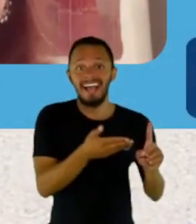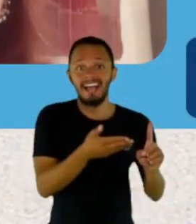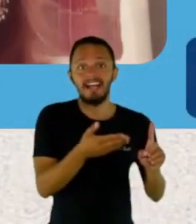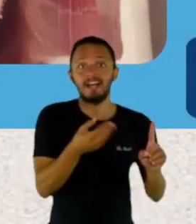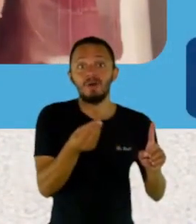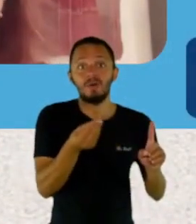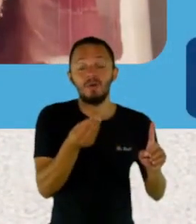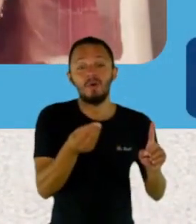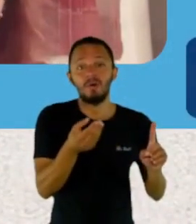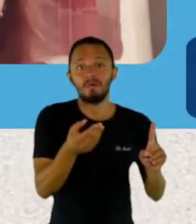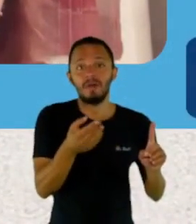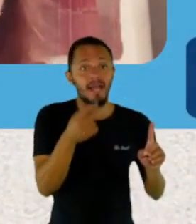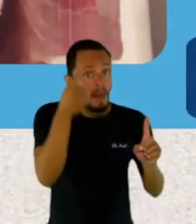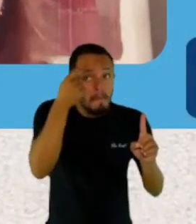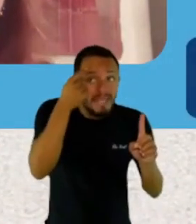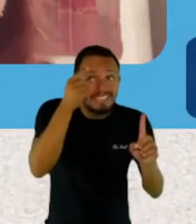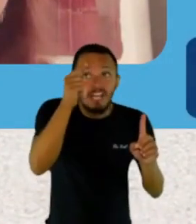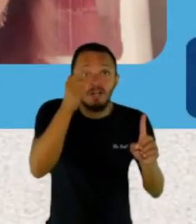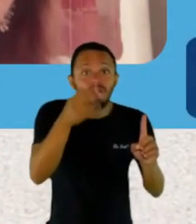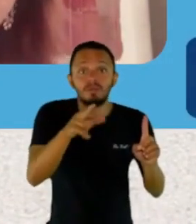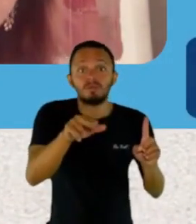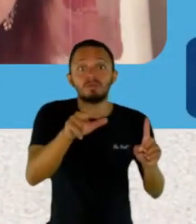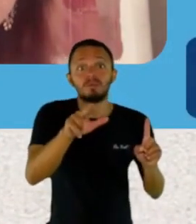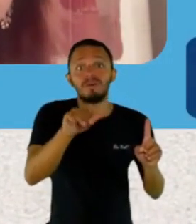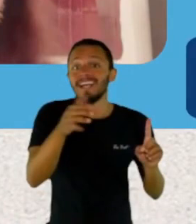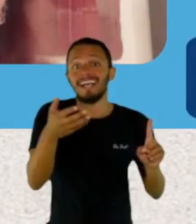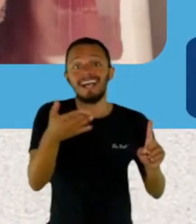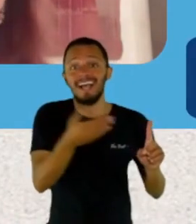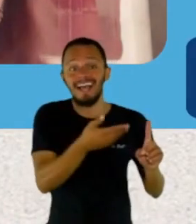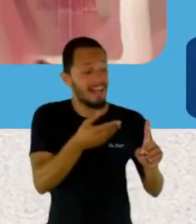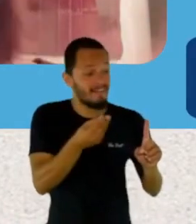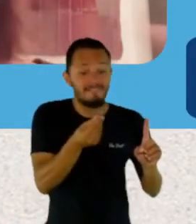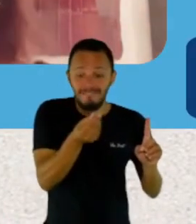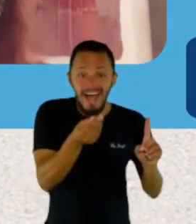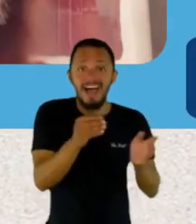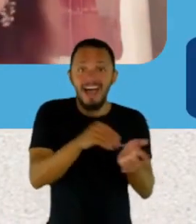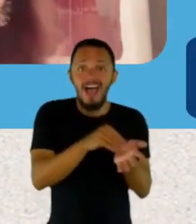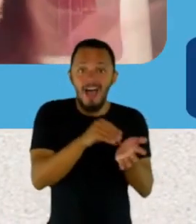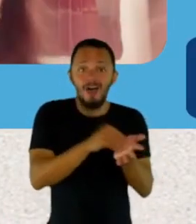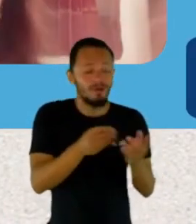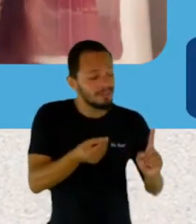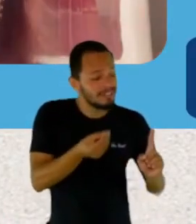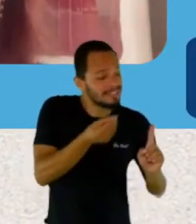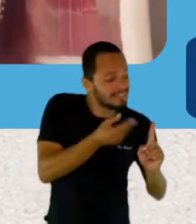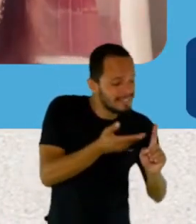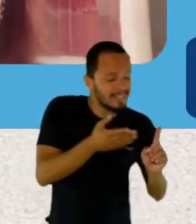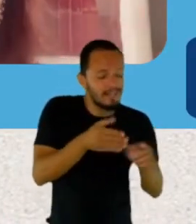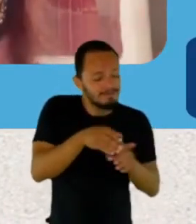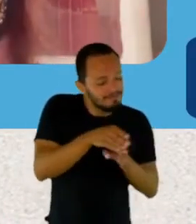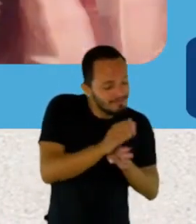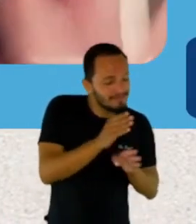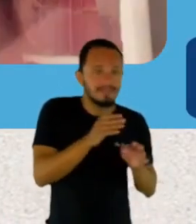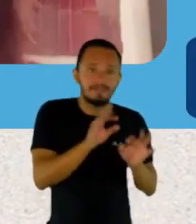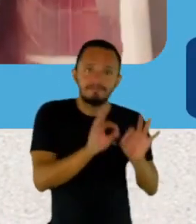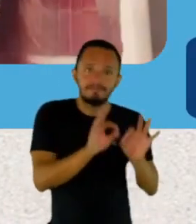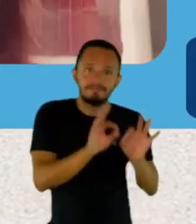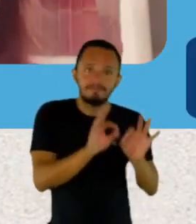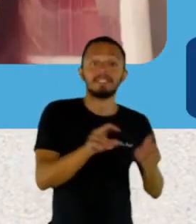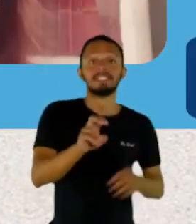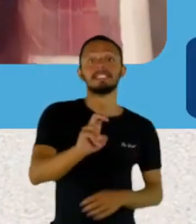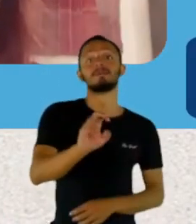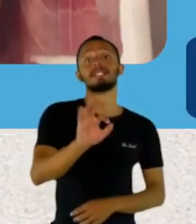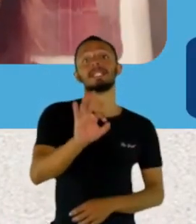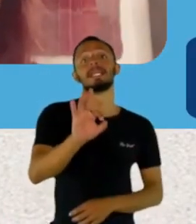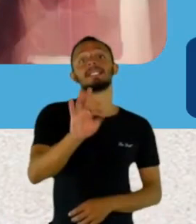né? Nunca pensou nisso, Josane. E tem também o lado muito bom, porque eram 60 mulheres, 57 foram